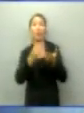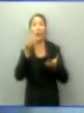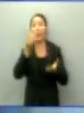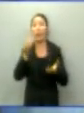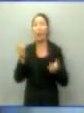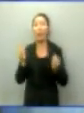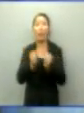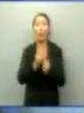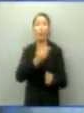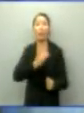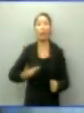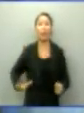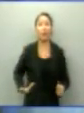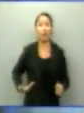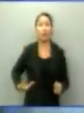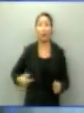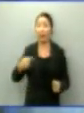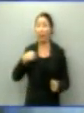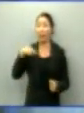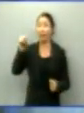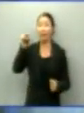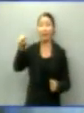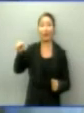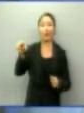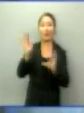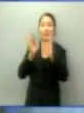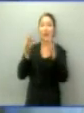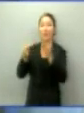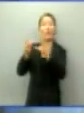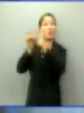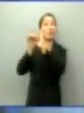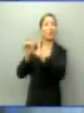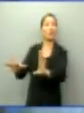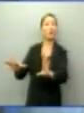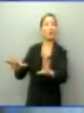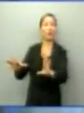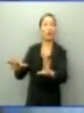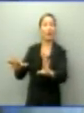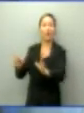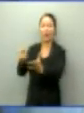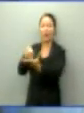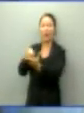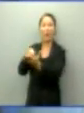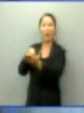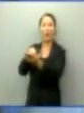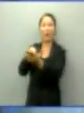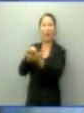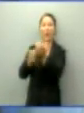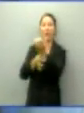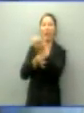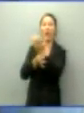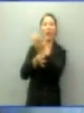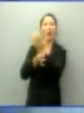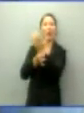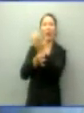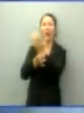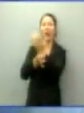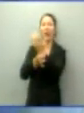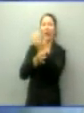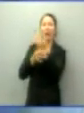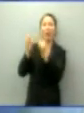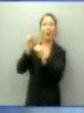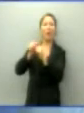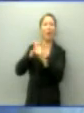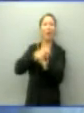Queremos contemplar essas famílias para que elas não vivam nesse sistema de penúria através de